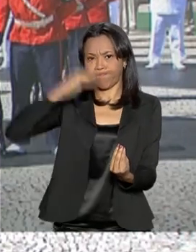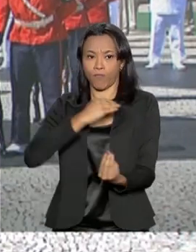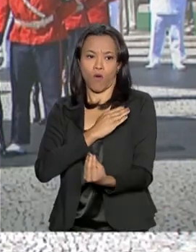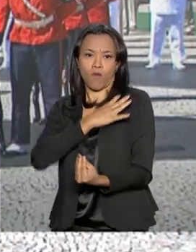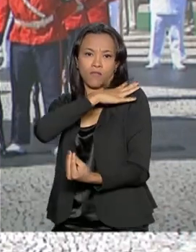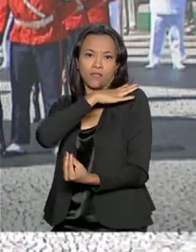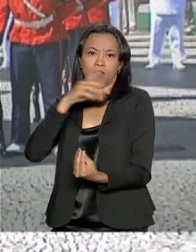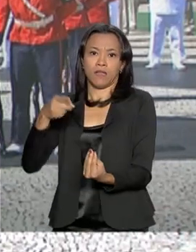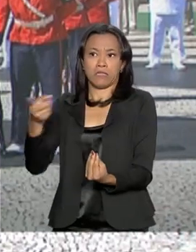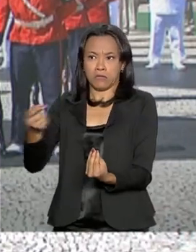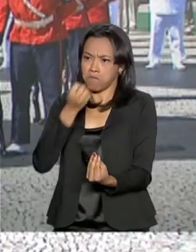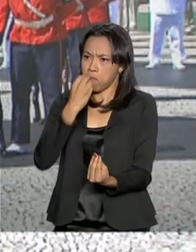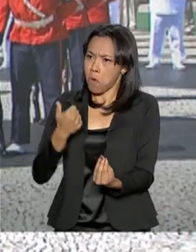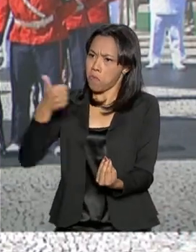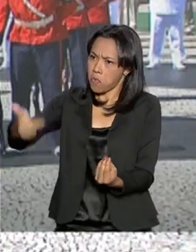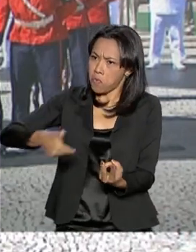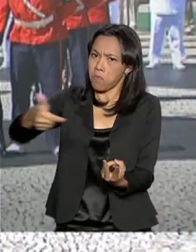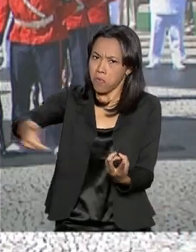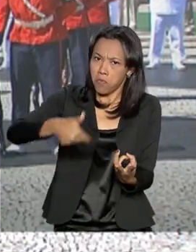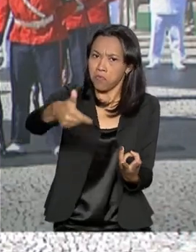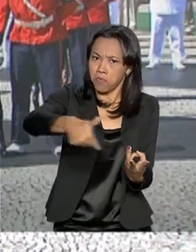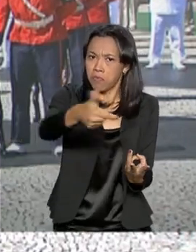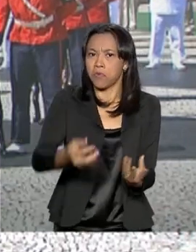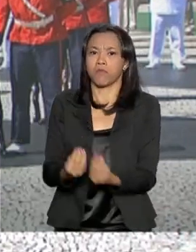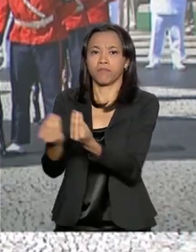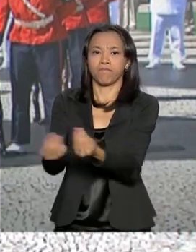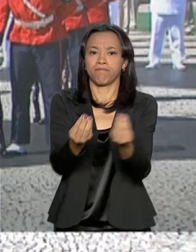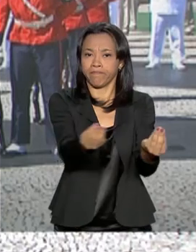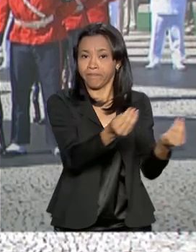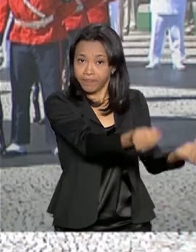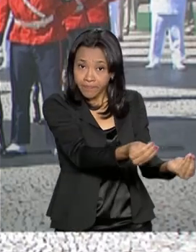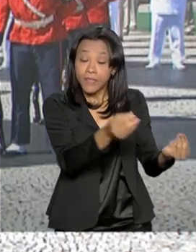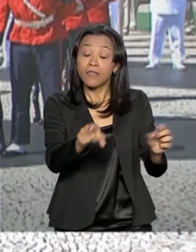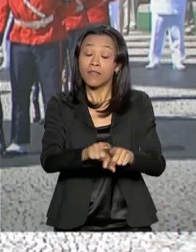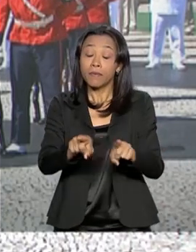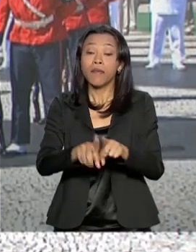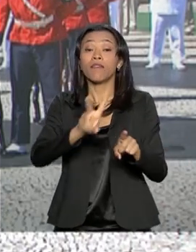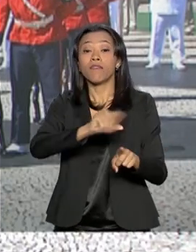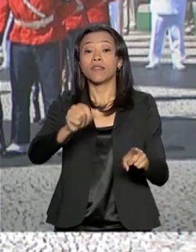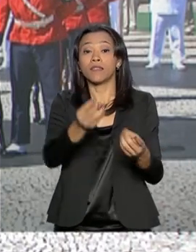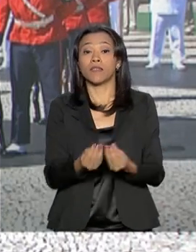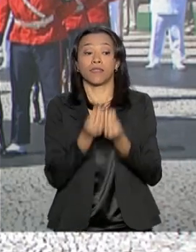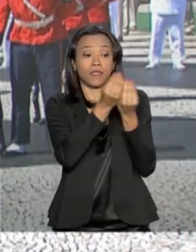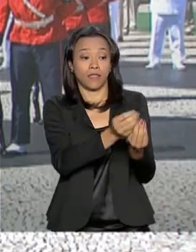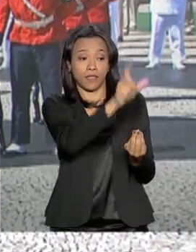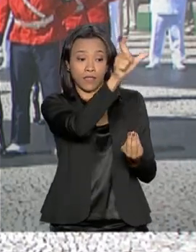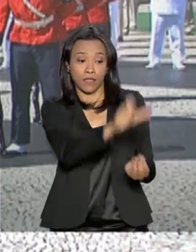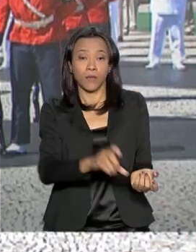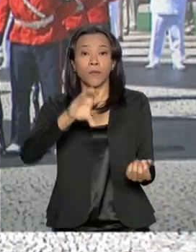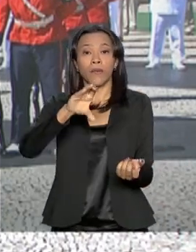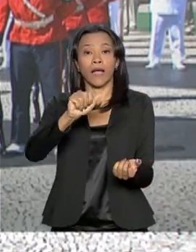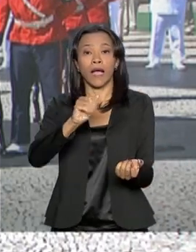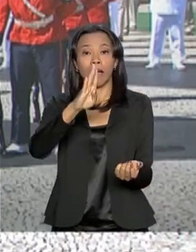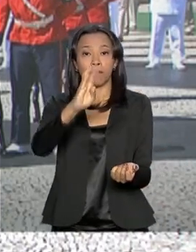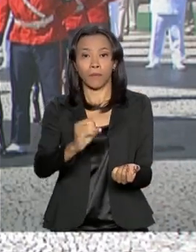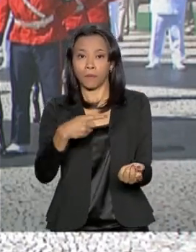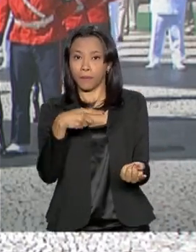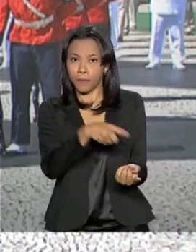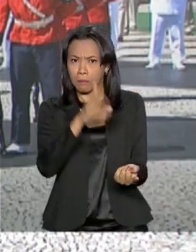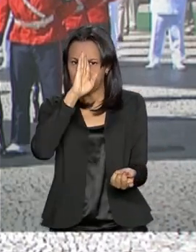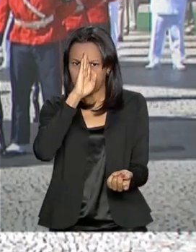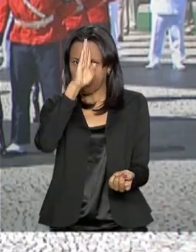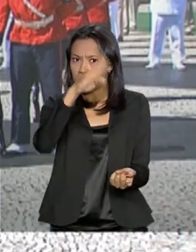suas funções militares durante o ano passado. Também vai receber a medalha de honra, o cabo, que foi considerado o principal